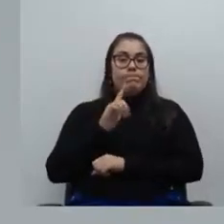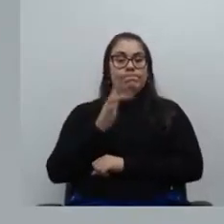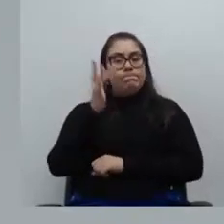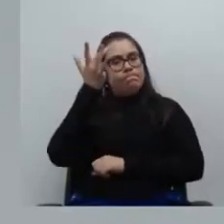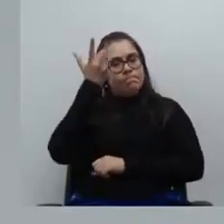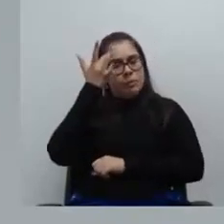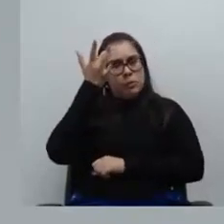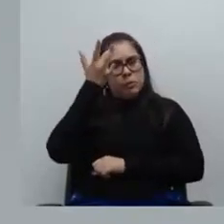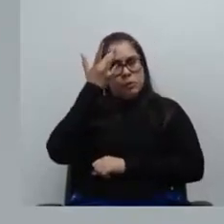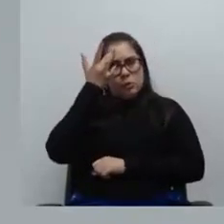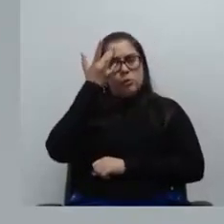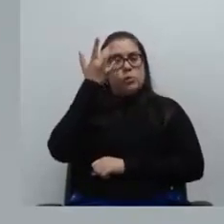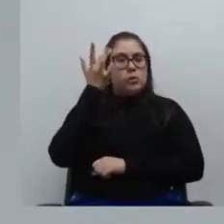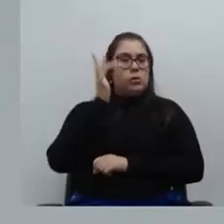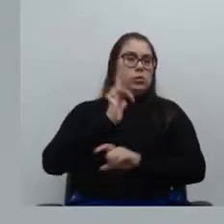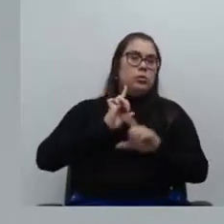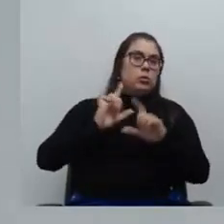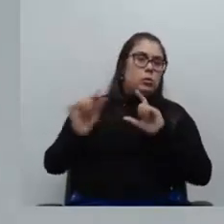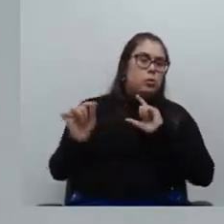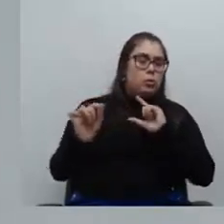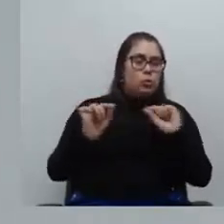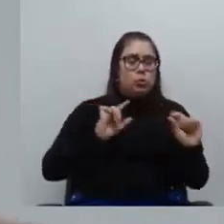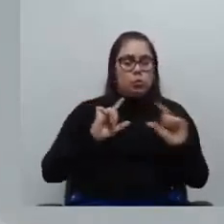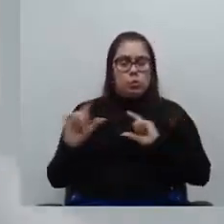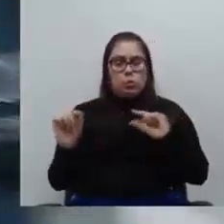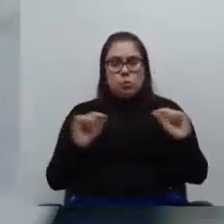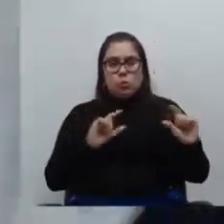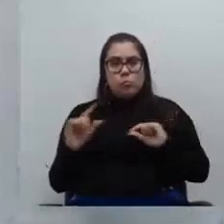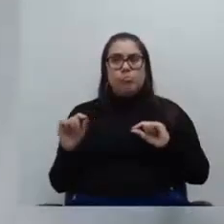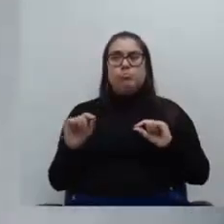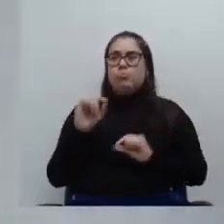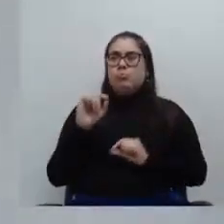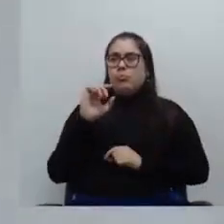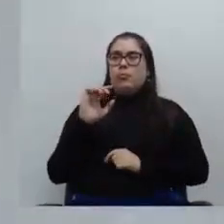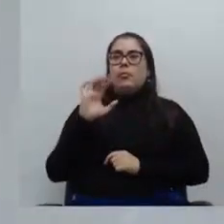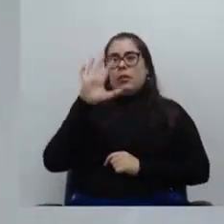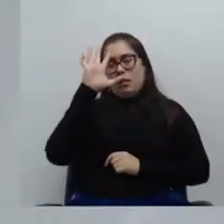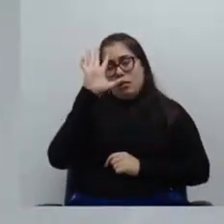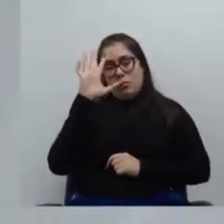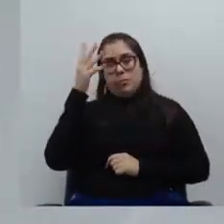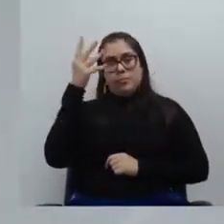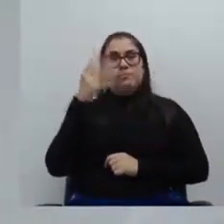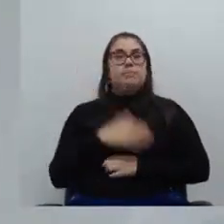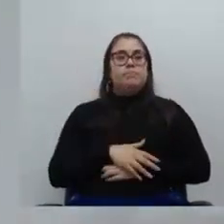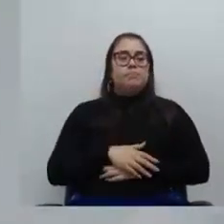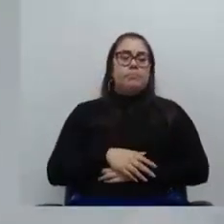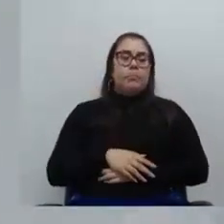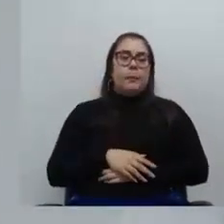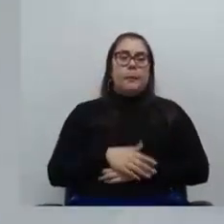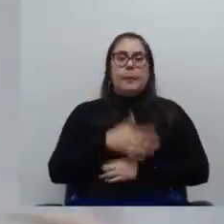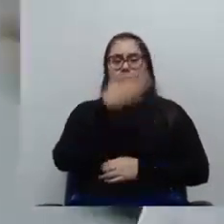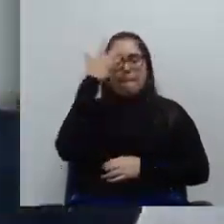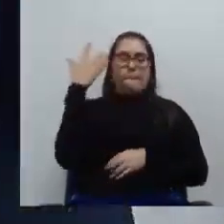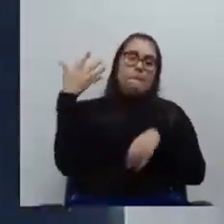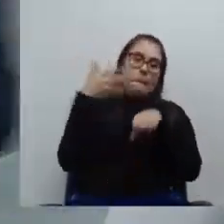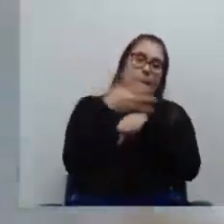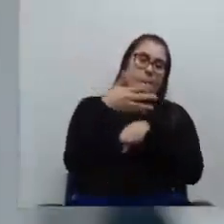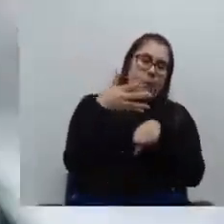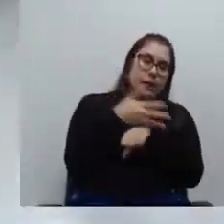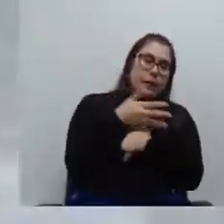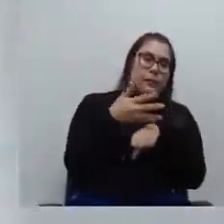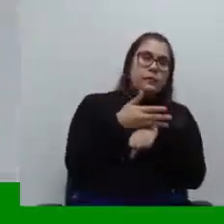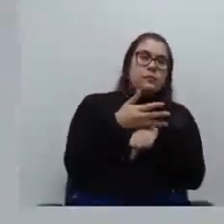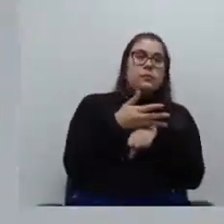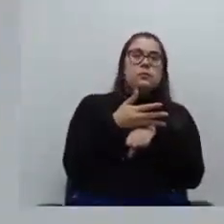alguns já saíram, então, esses ciclos são meio, essas diásporas, são associadas aos ingressos, né? Na medida que, há muitos ingressos, há muitas diásporas, enquanto,